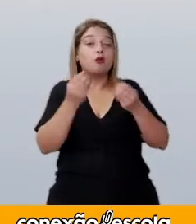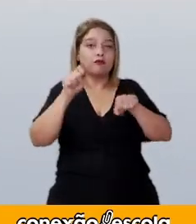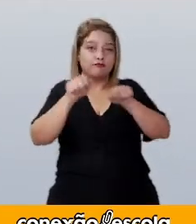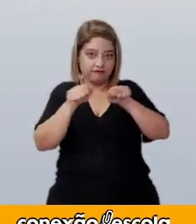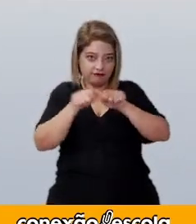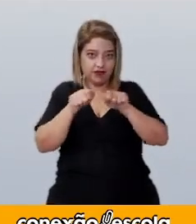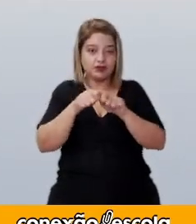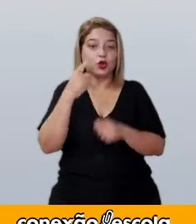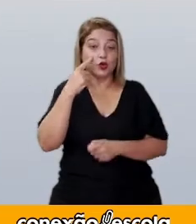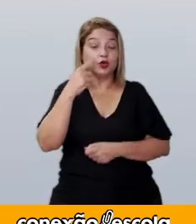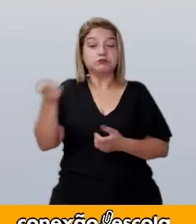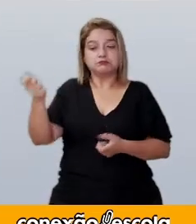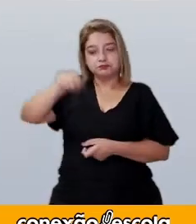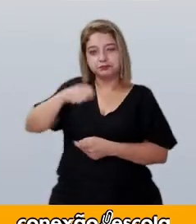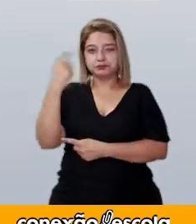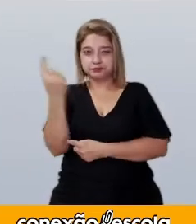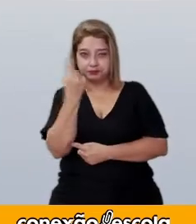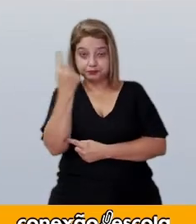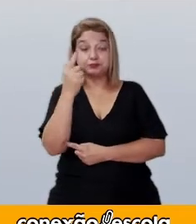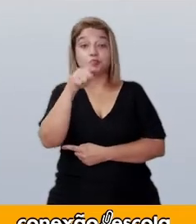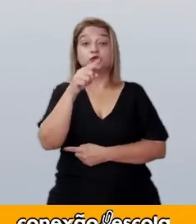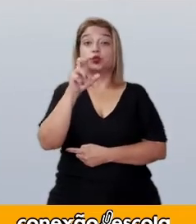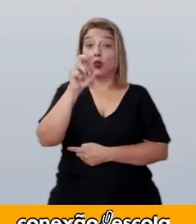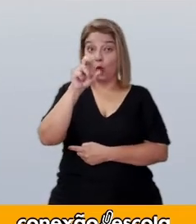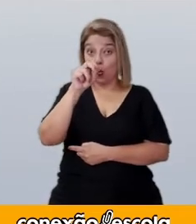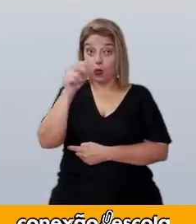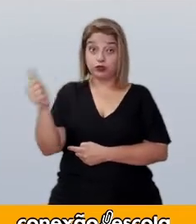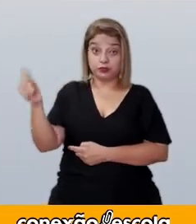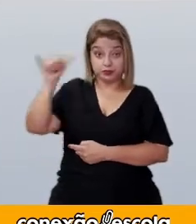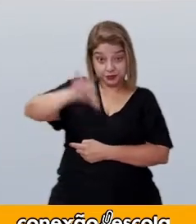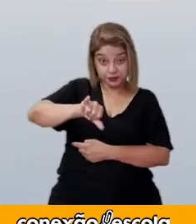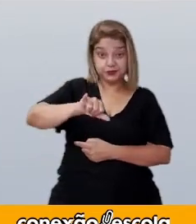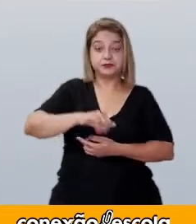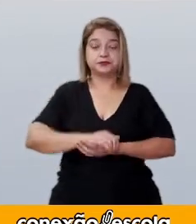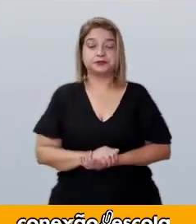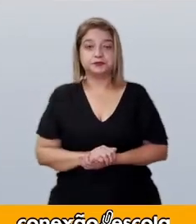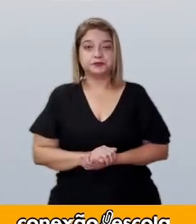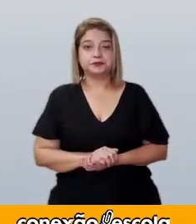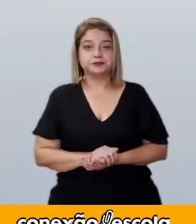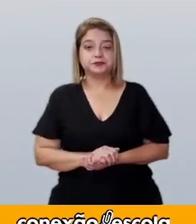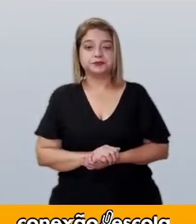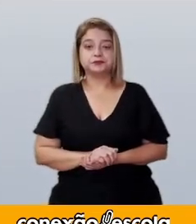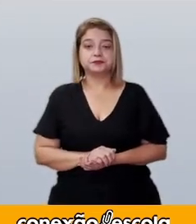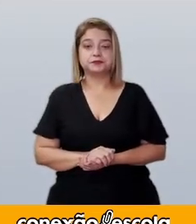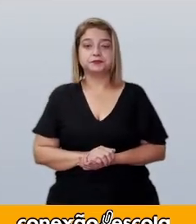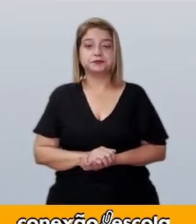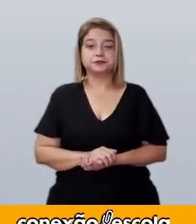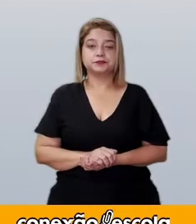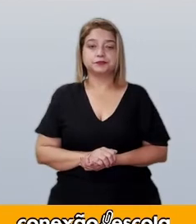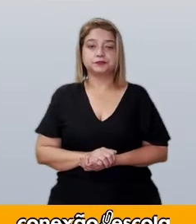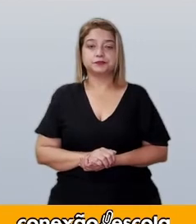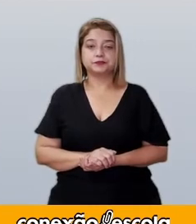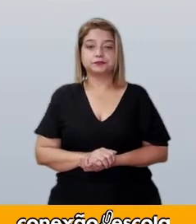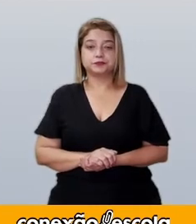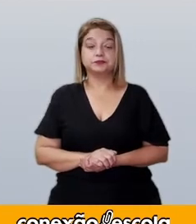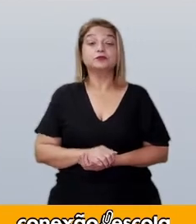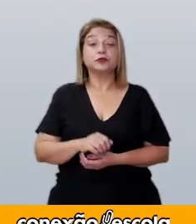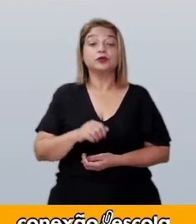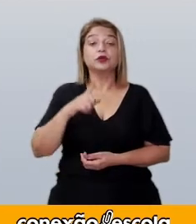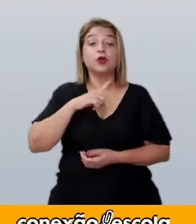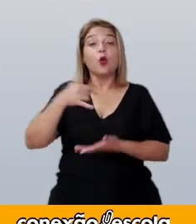Vamos colocar no liquidificador primeiro o ovo, o